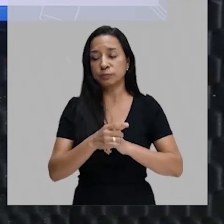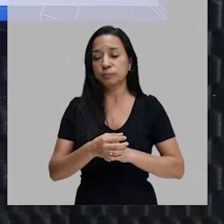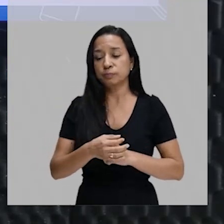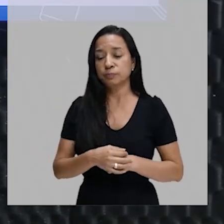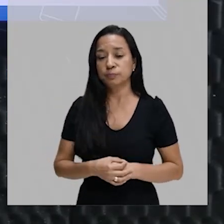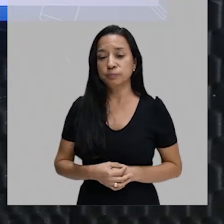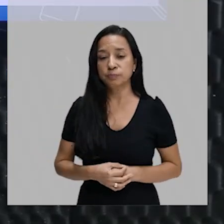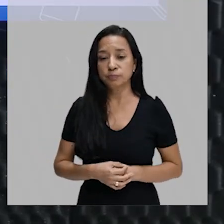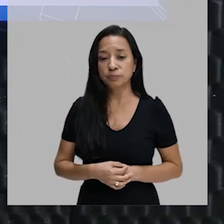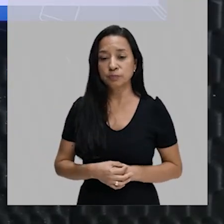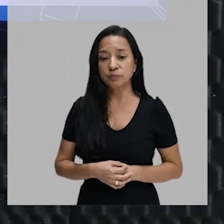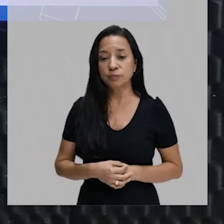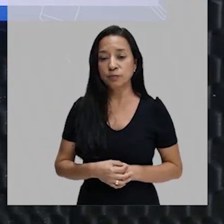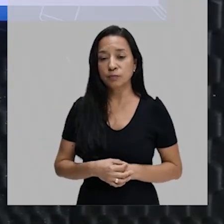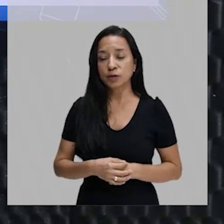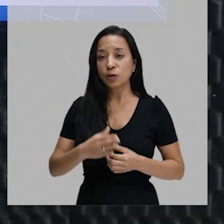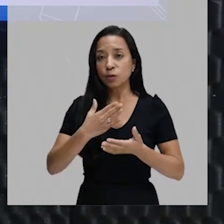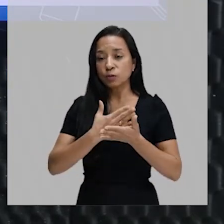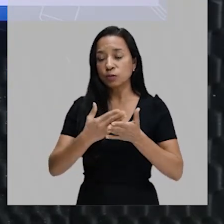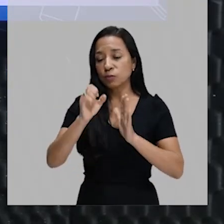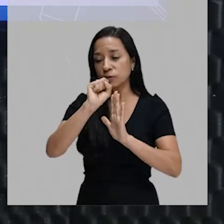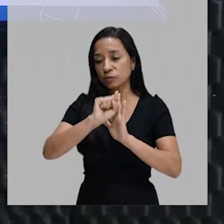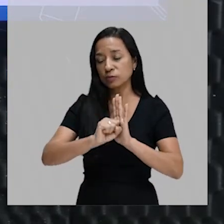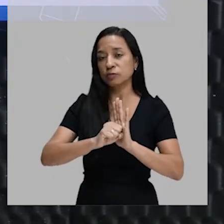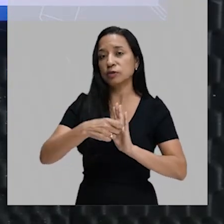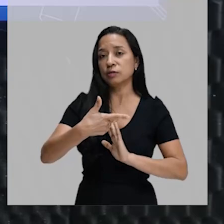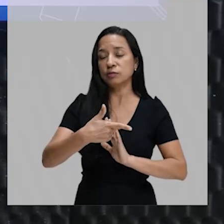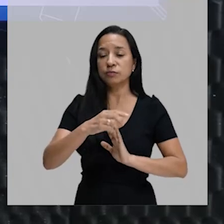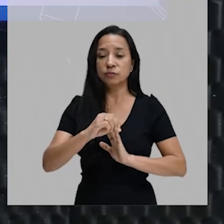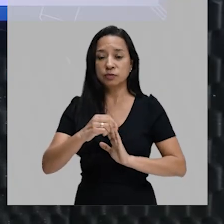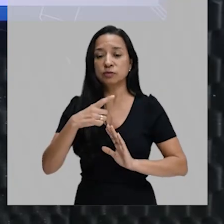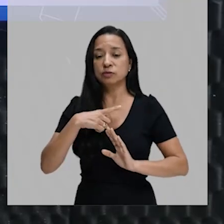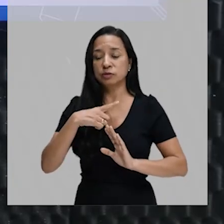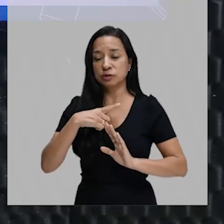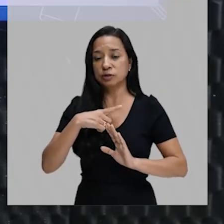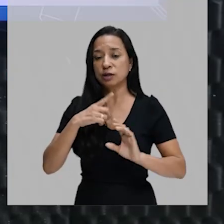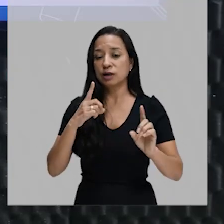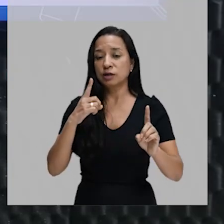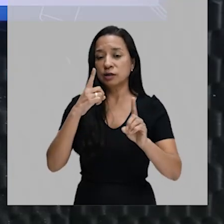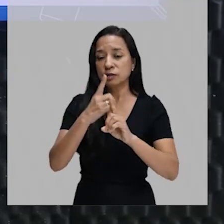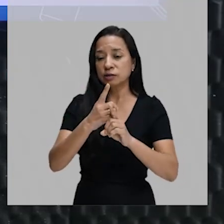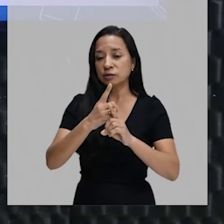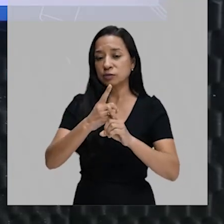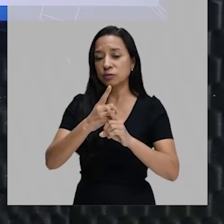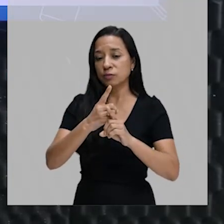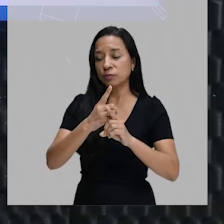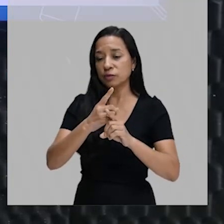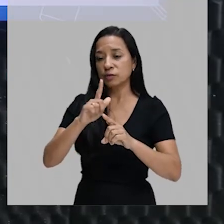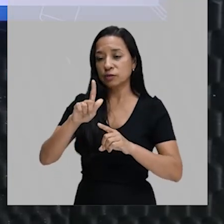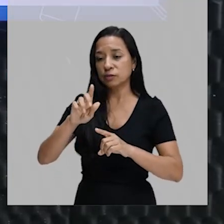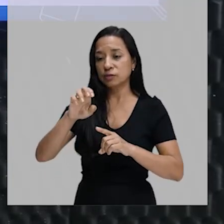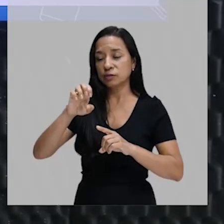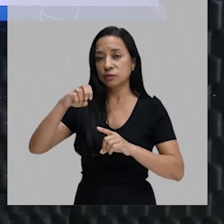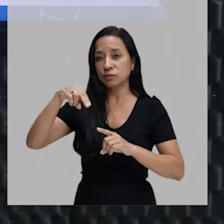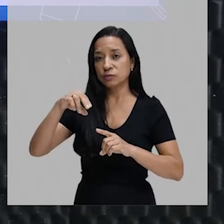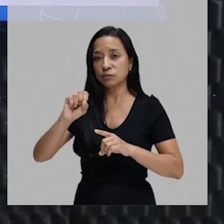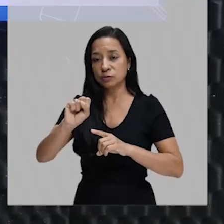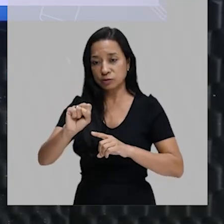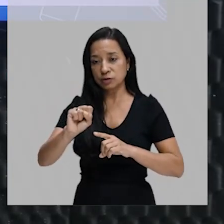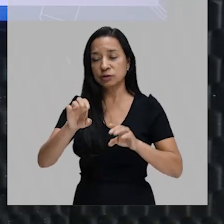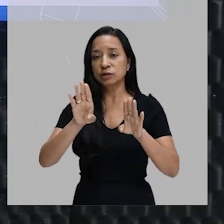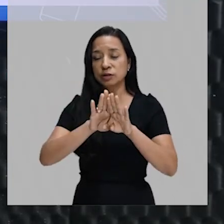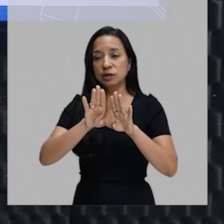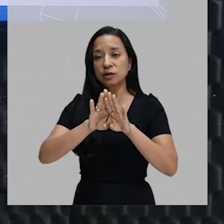XX, nós vamos ter aqui a descoberta dos genes e dos cromossomos, tá? Os cromossomos